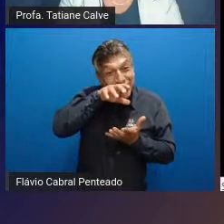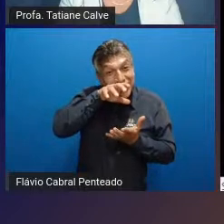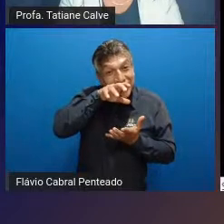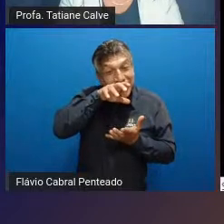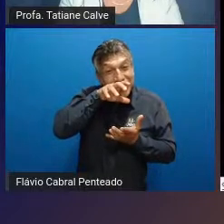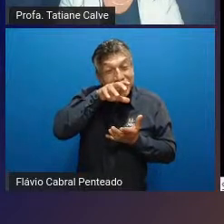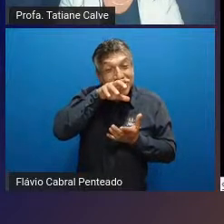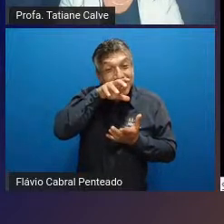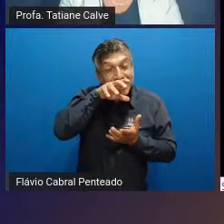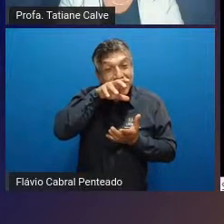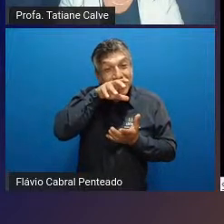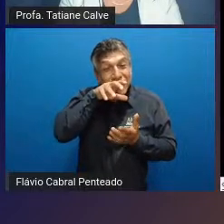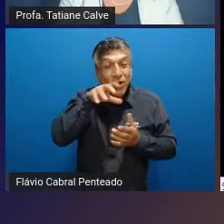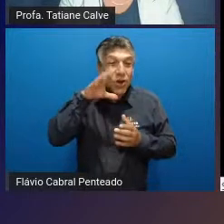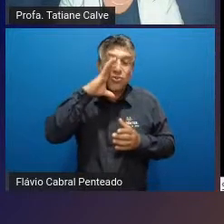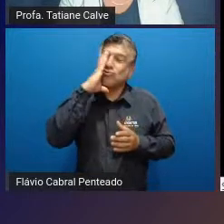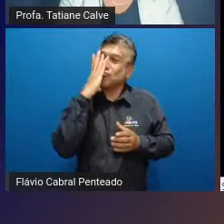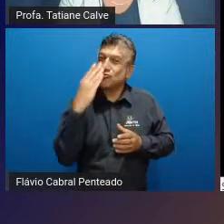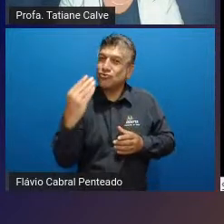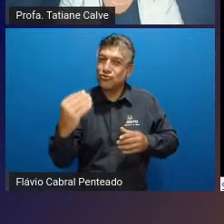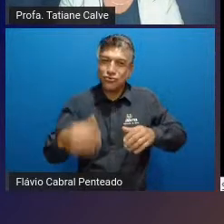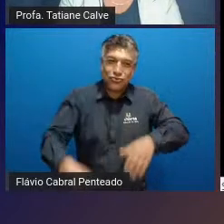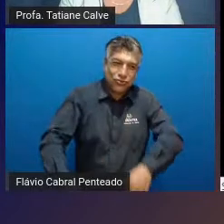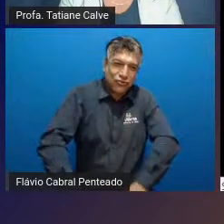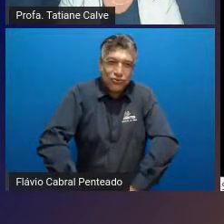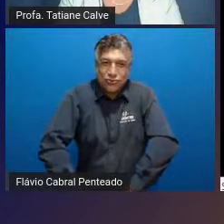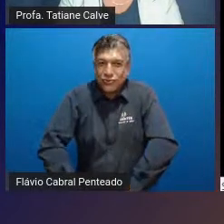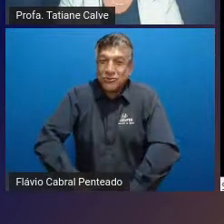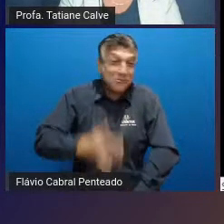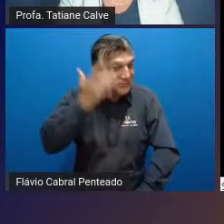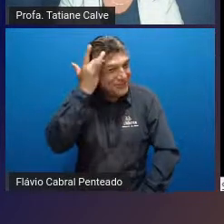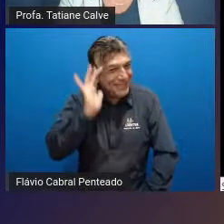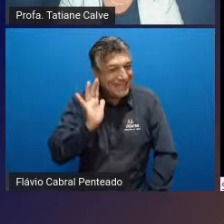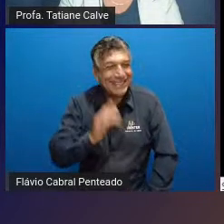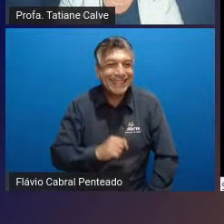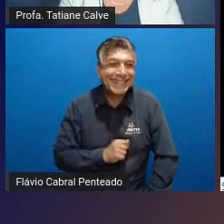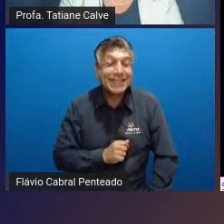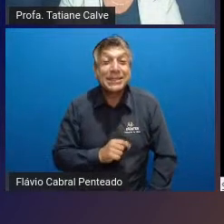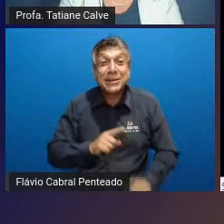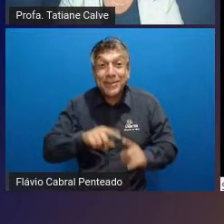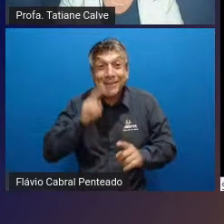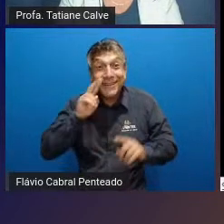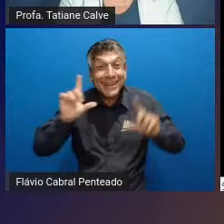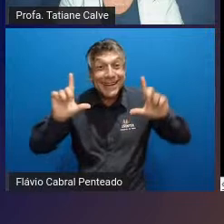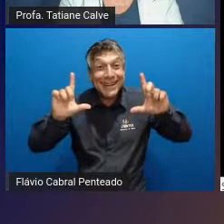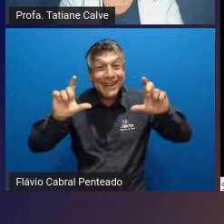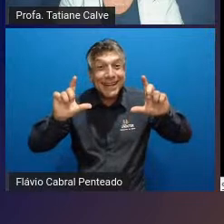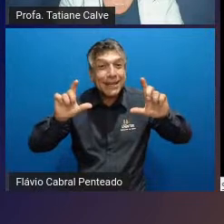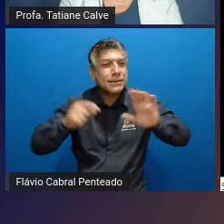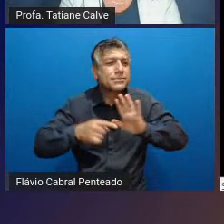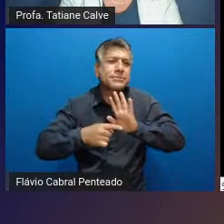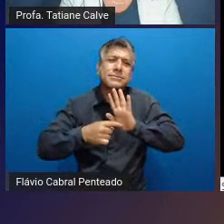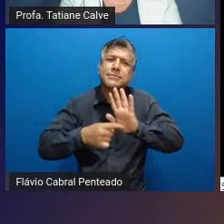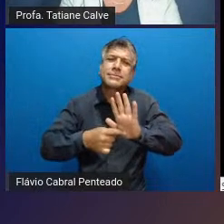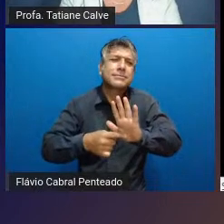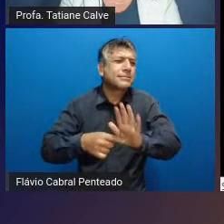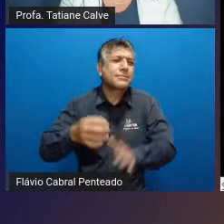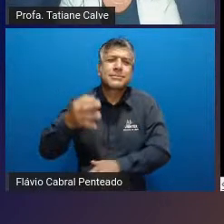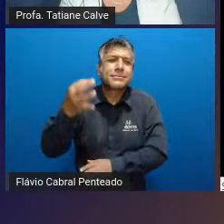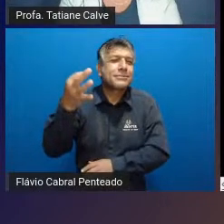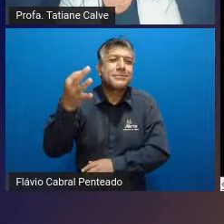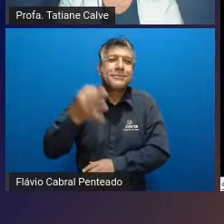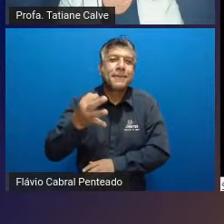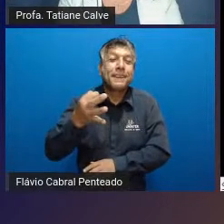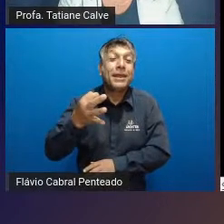dinossauro não consegui identificar ali pela imagem mas essa imagem ilustra bem certinho ela